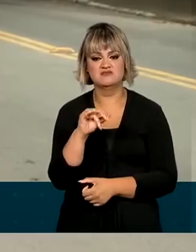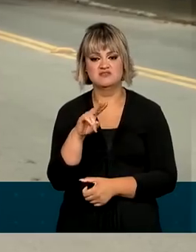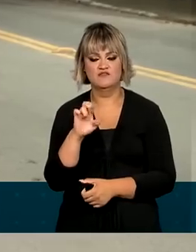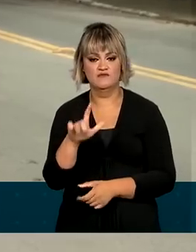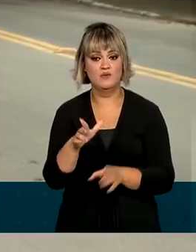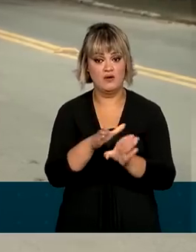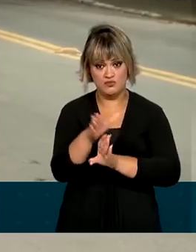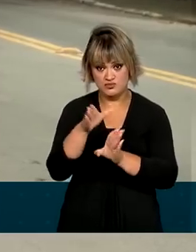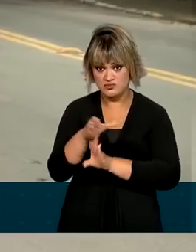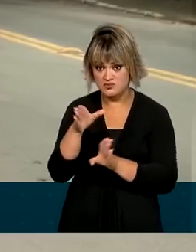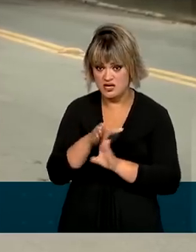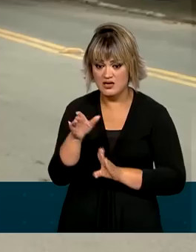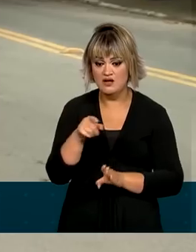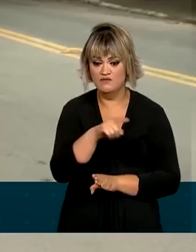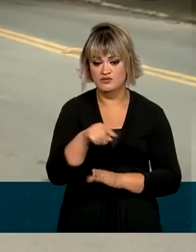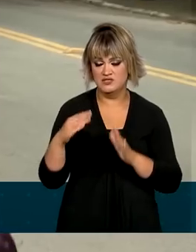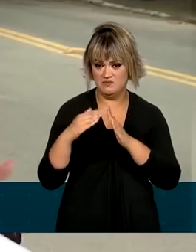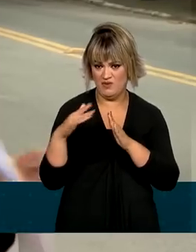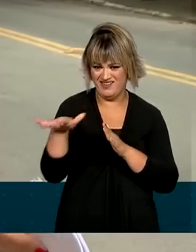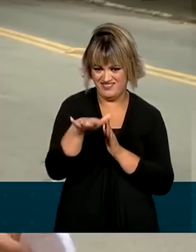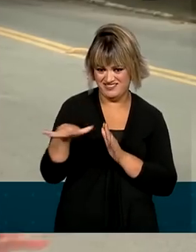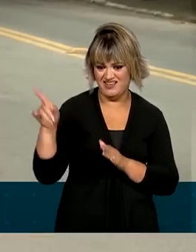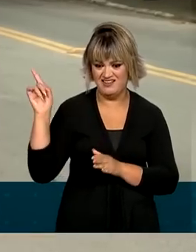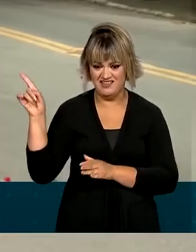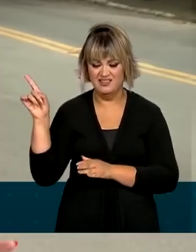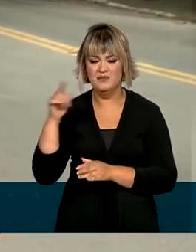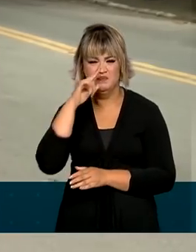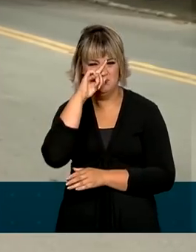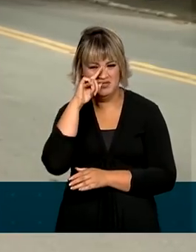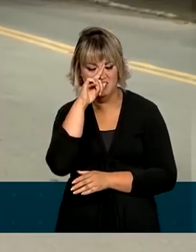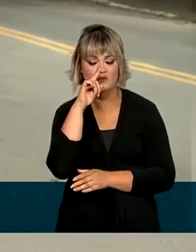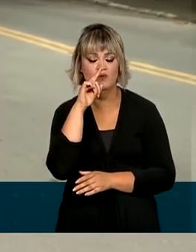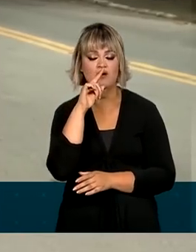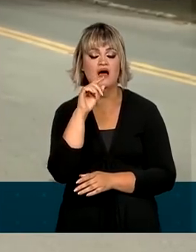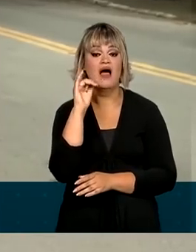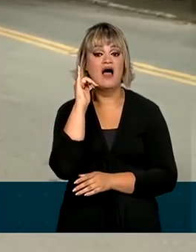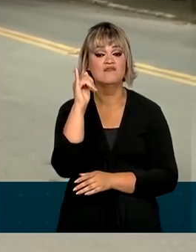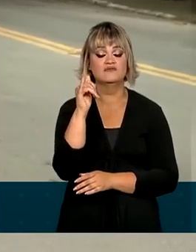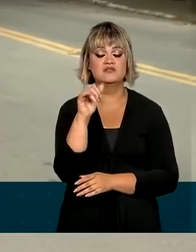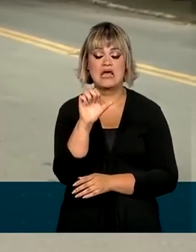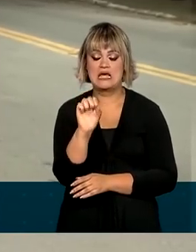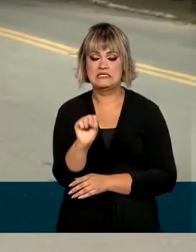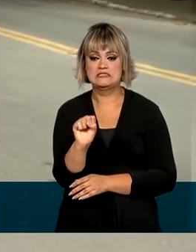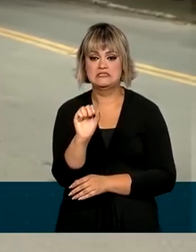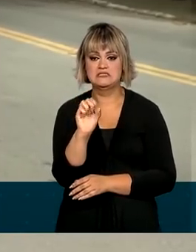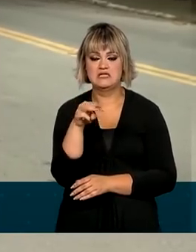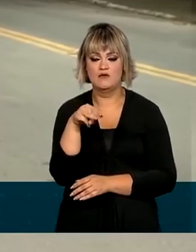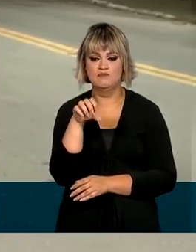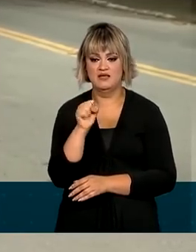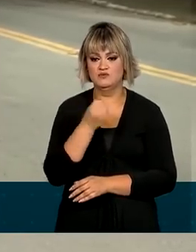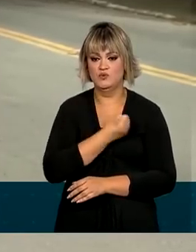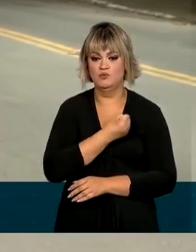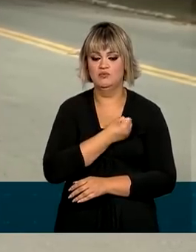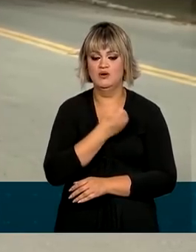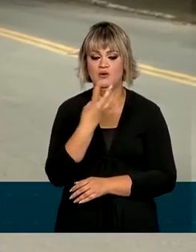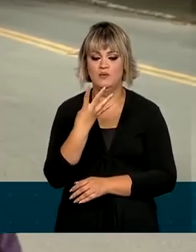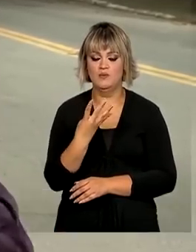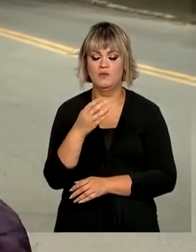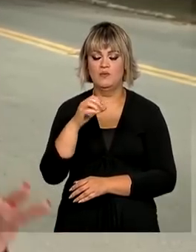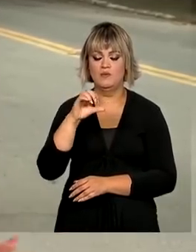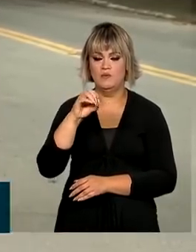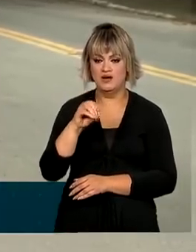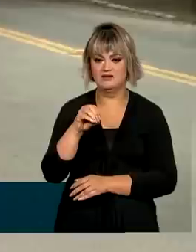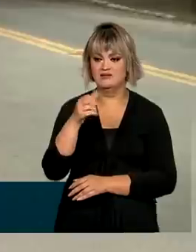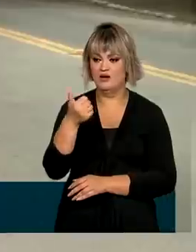orienta moradores que moram nessas regiões de risco a mandarem um SMS para o 40199,